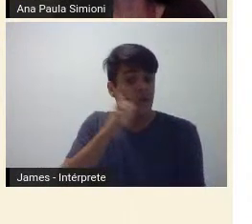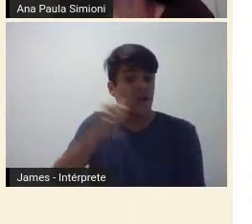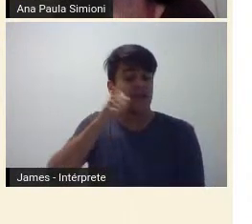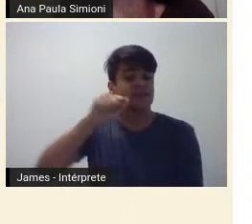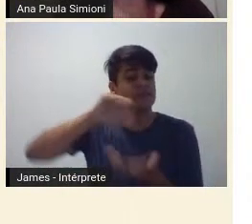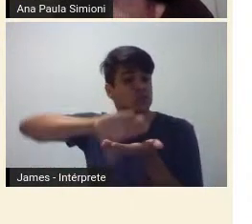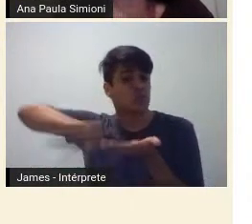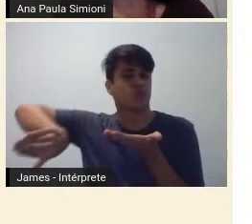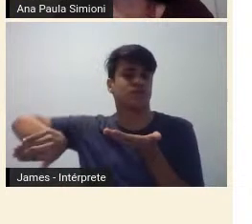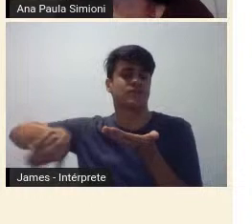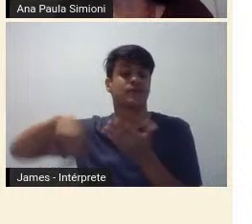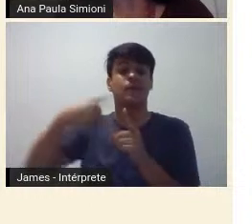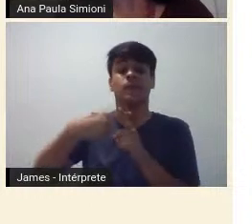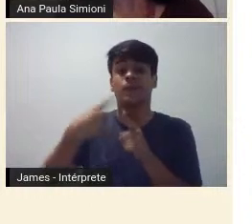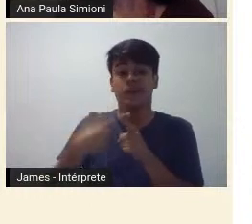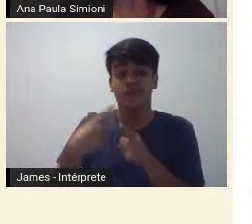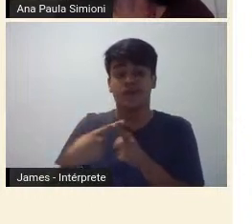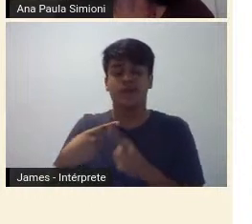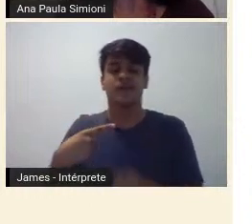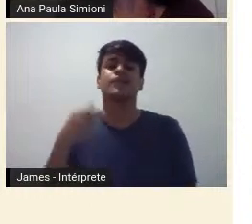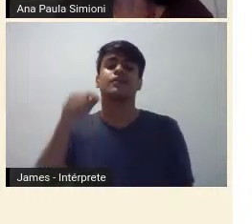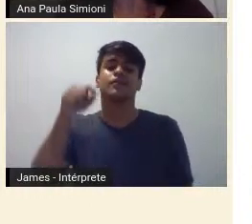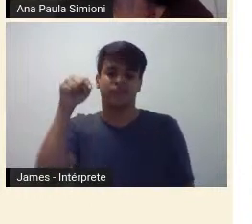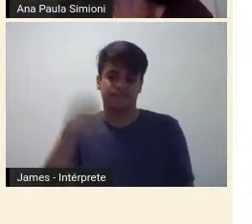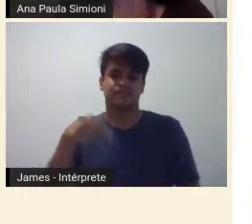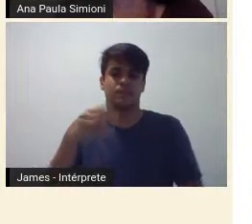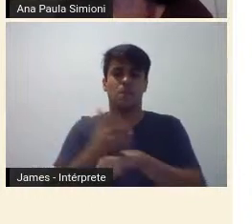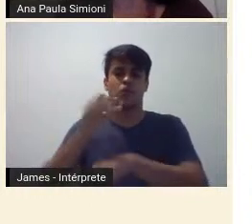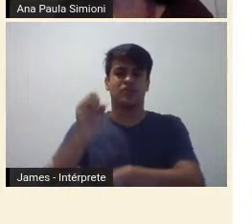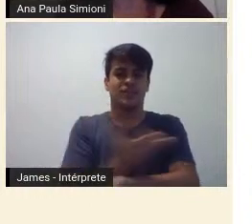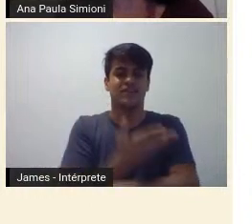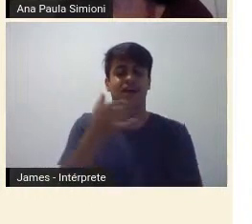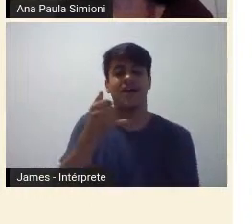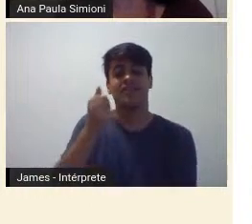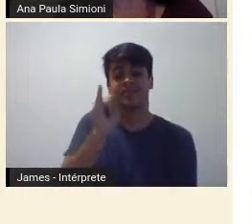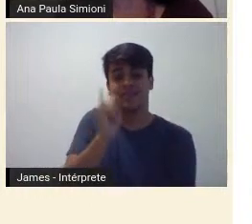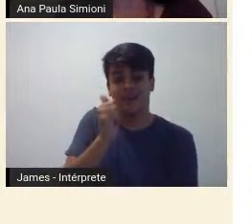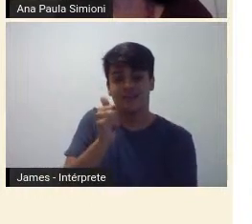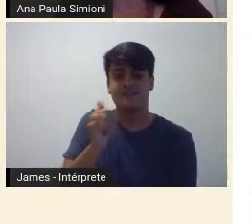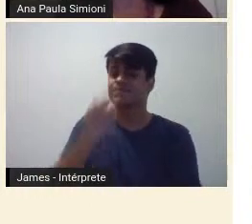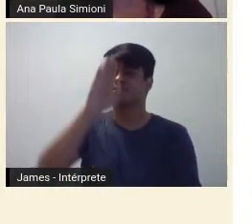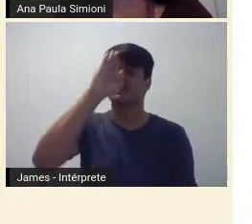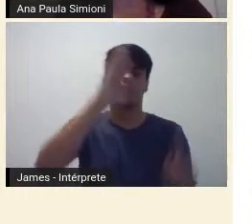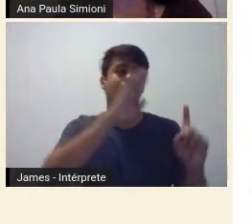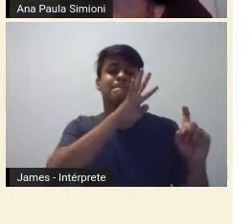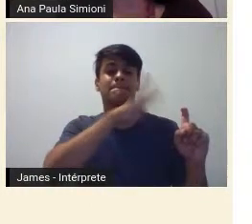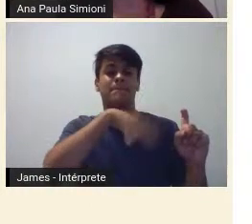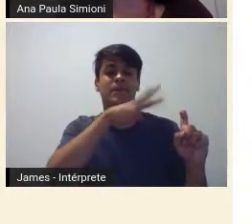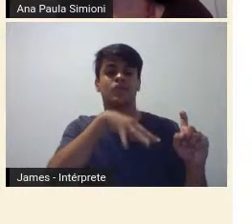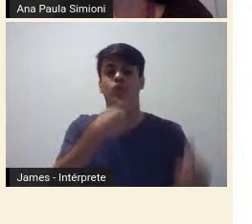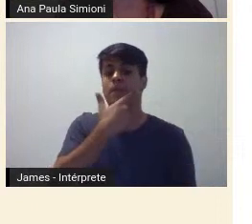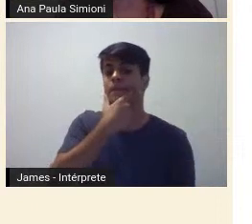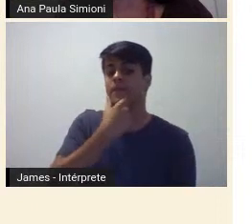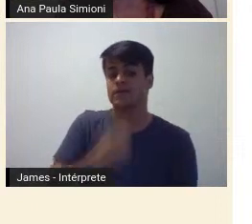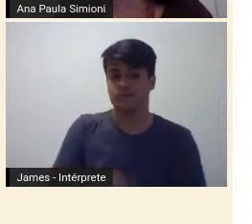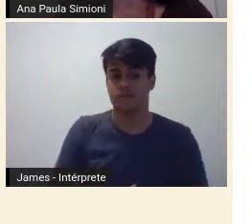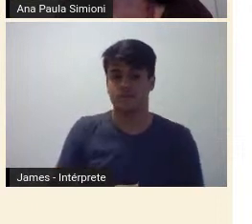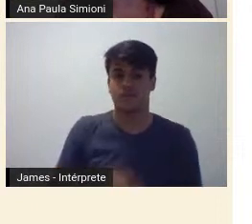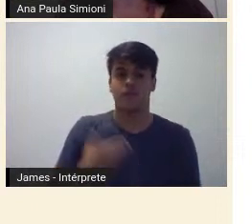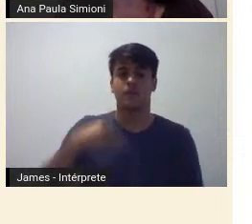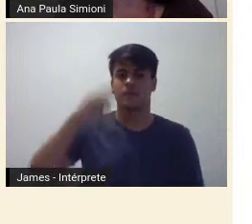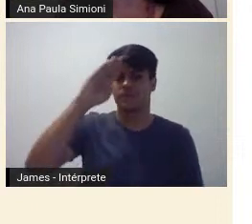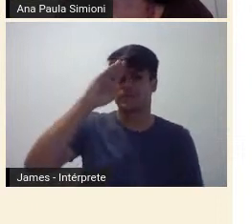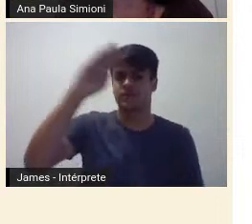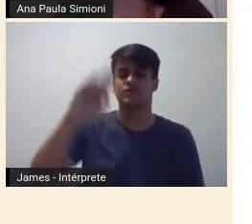modernismo é também uma narrativa baseada em mitos masculinistas. O mais célebre talvez seja o mito do Flaner,